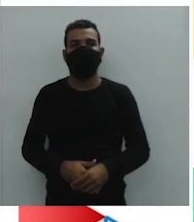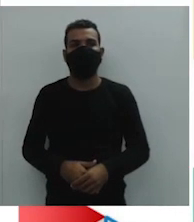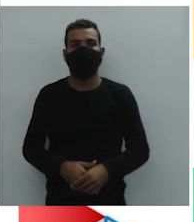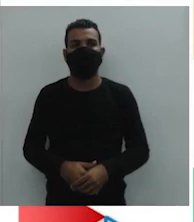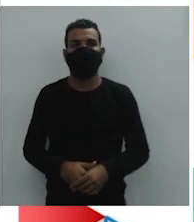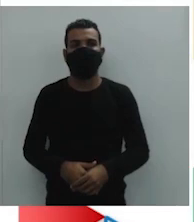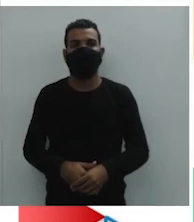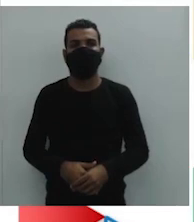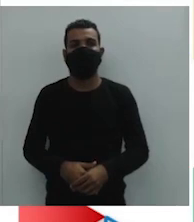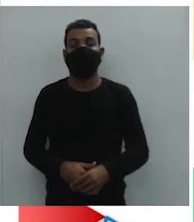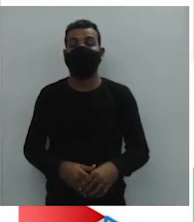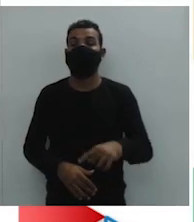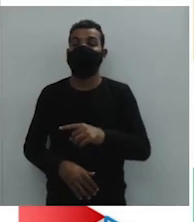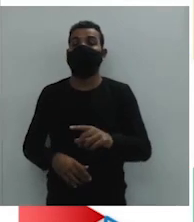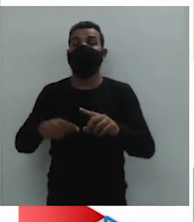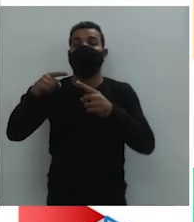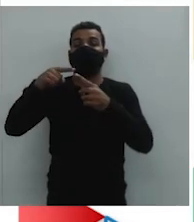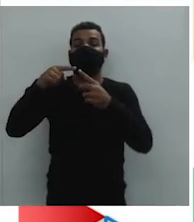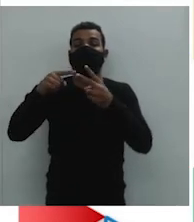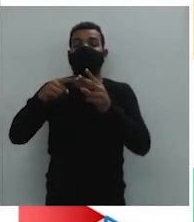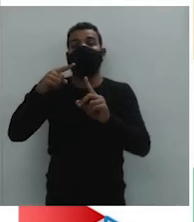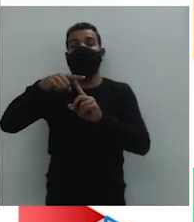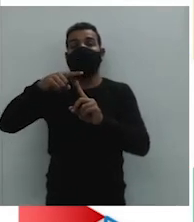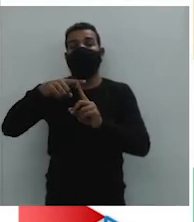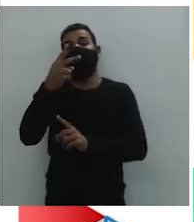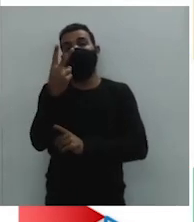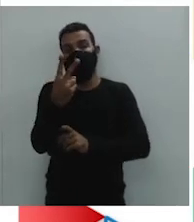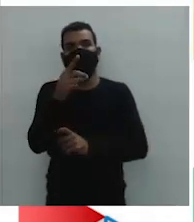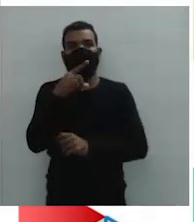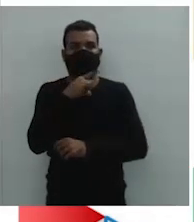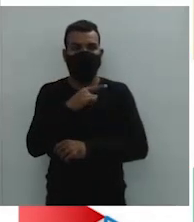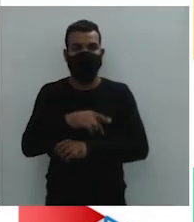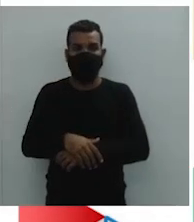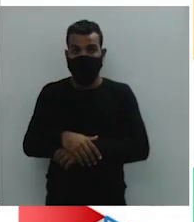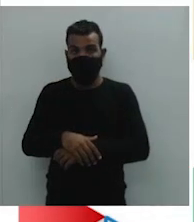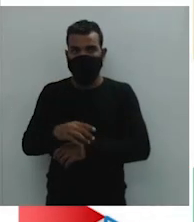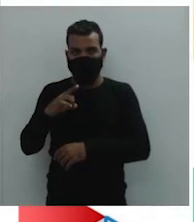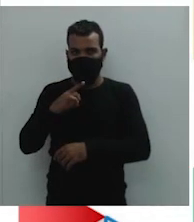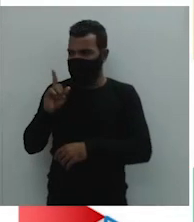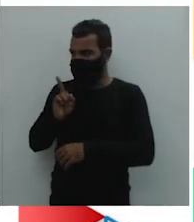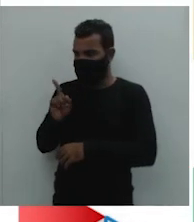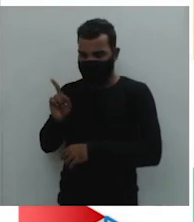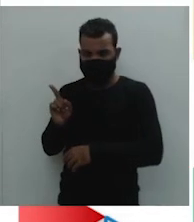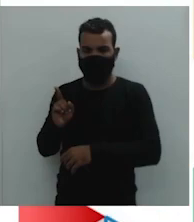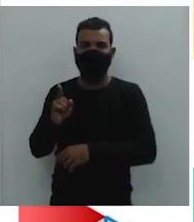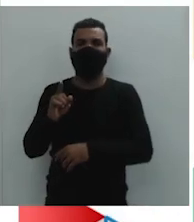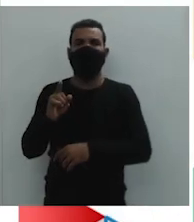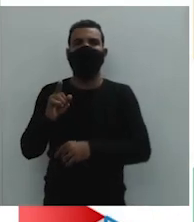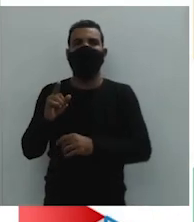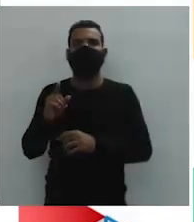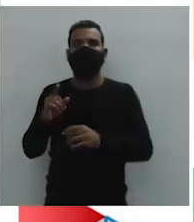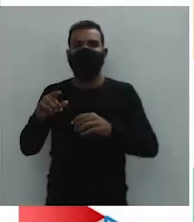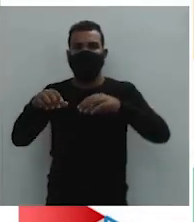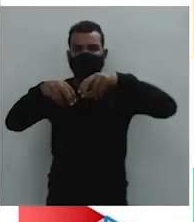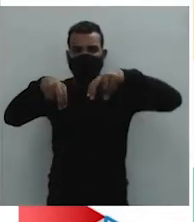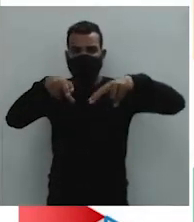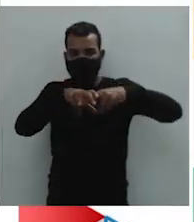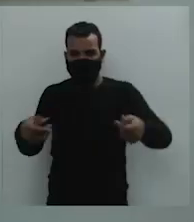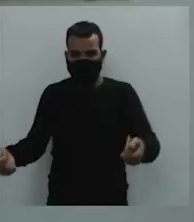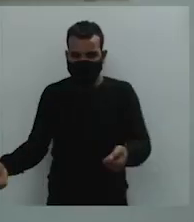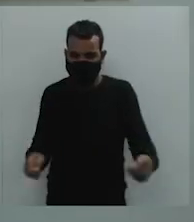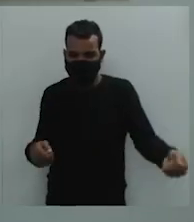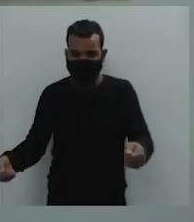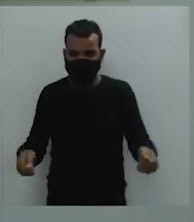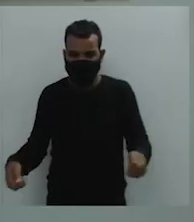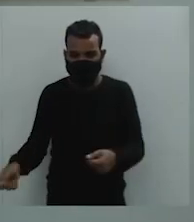vai ter dois tipos de classificação de mineração. Temos as minas, né, isso? E temos os aluviais, que é